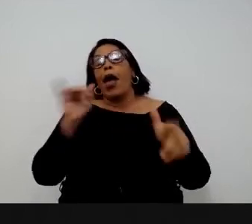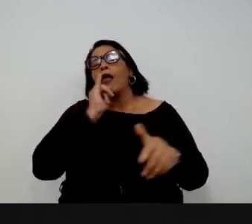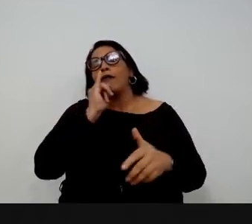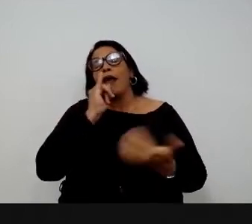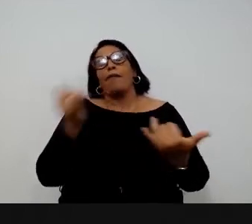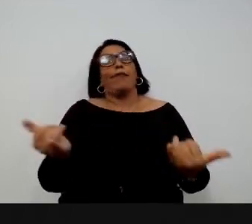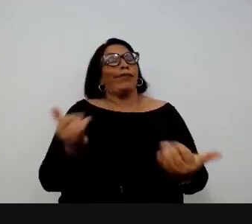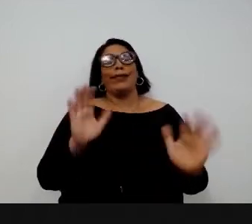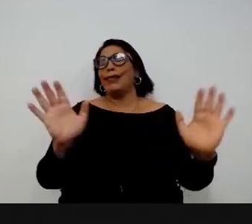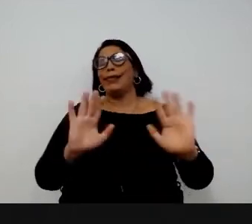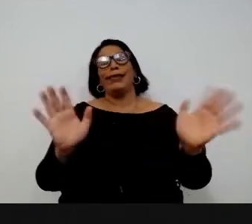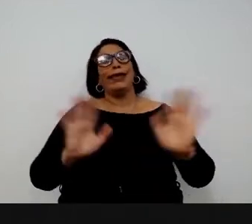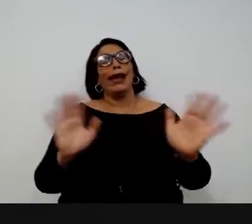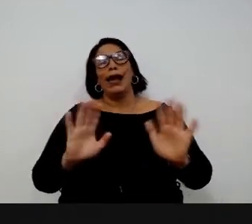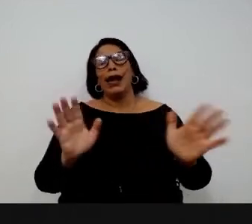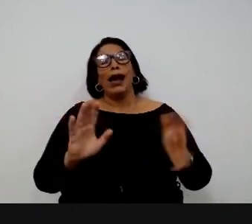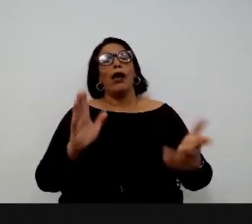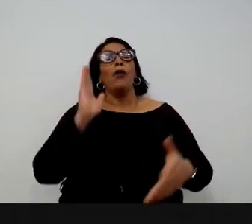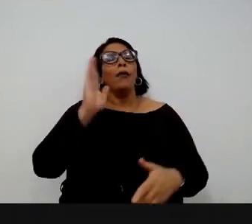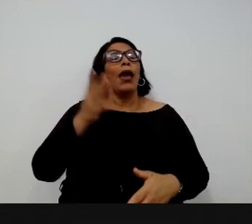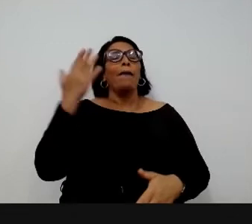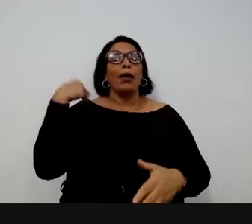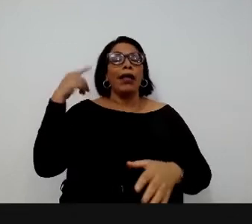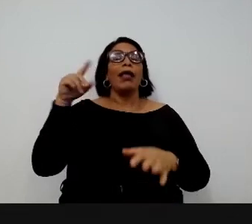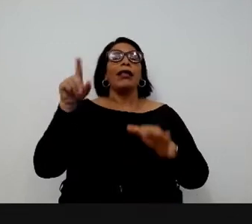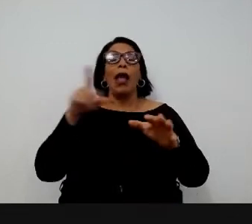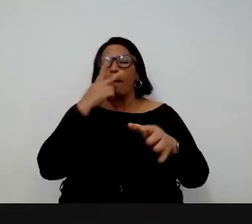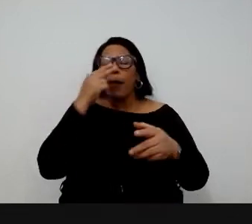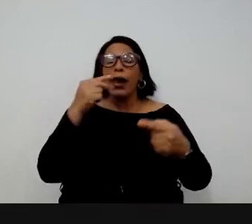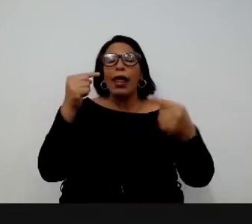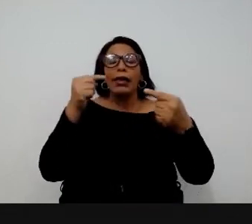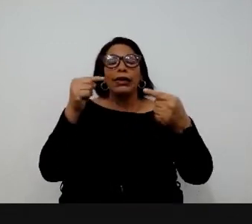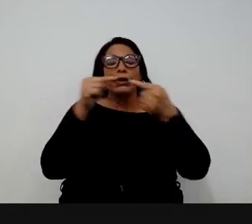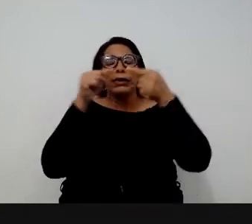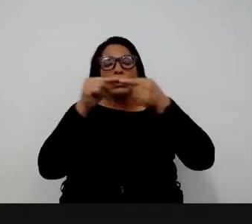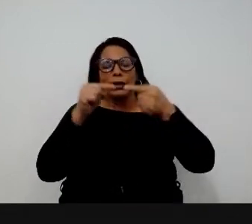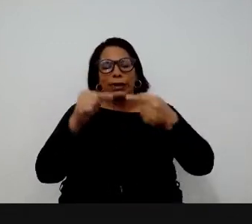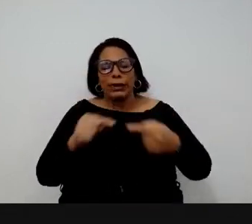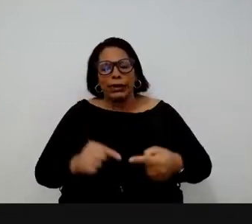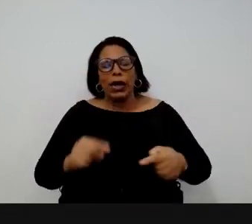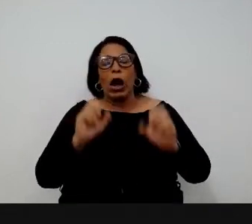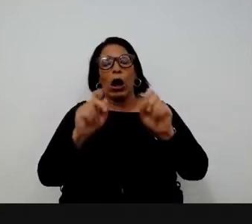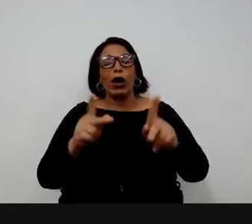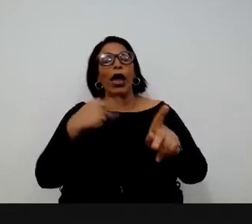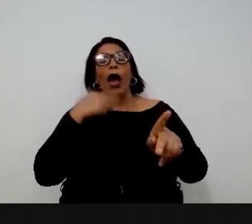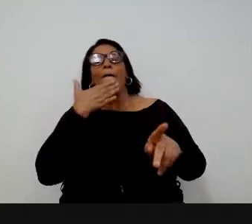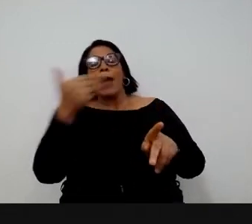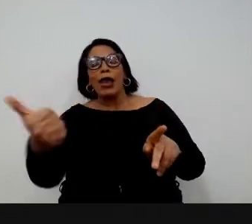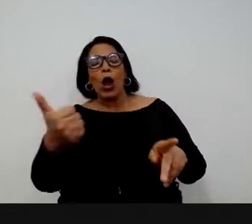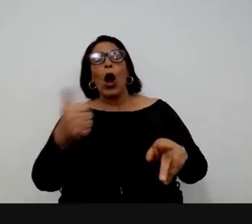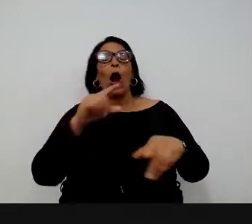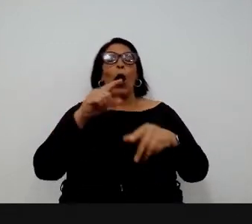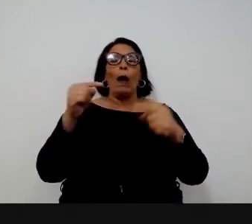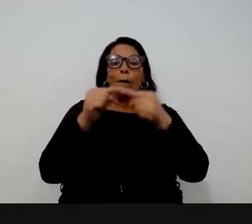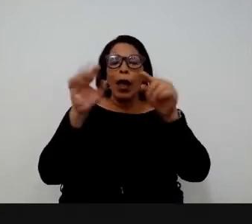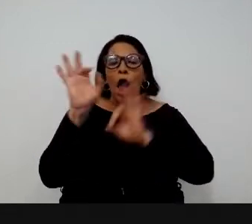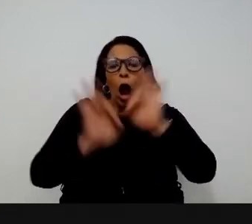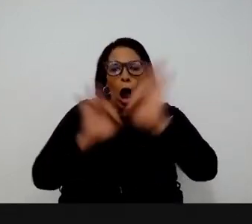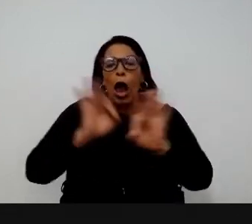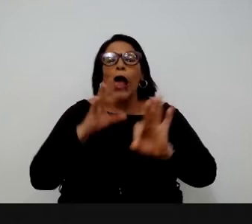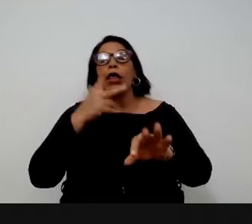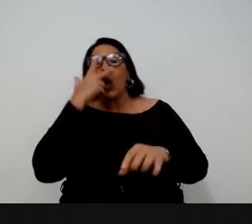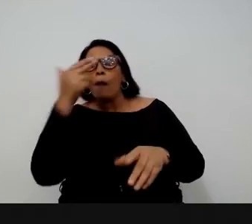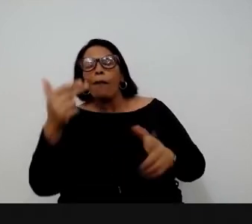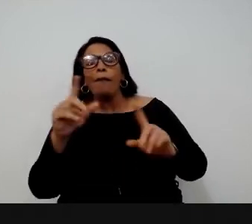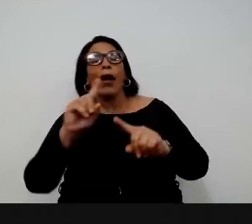gambiarras que a gente foi fazendo, em que, naquele momento, pode até fazer sentido, olha, mais fácil a gente resolve